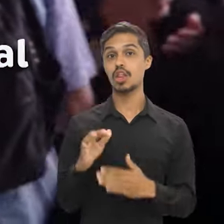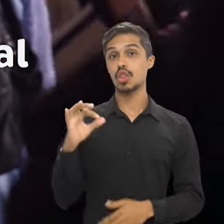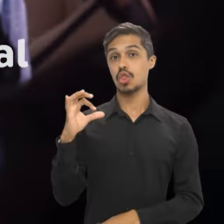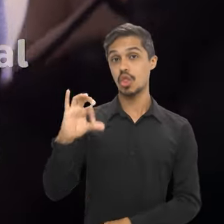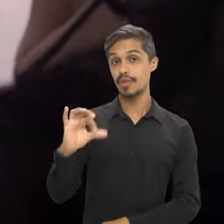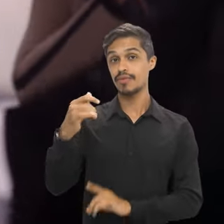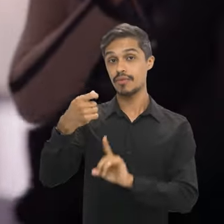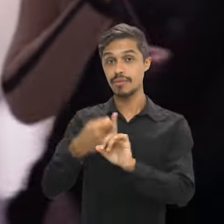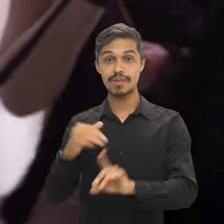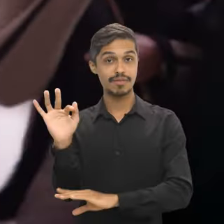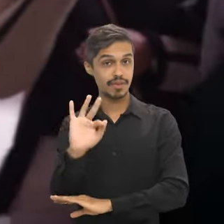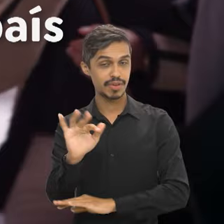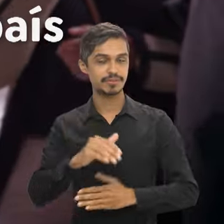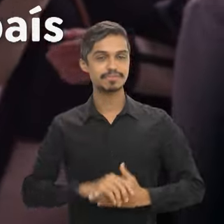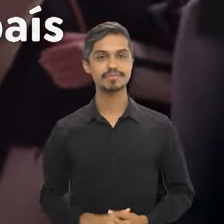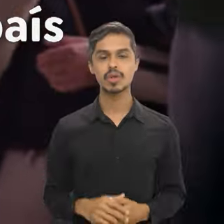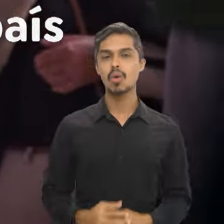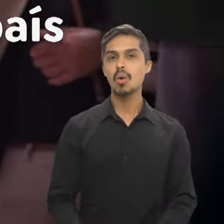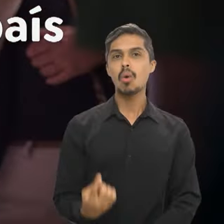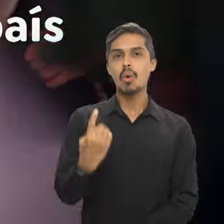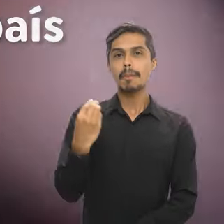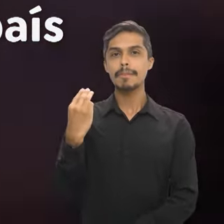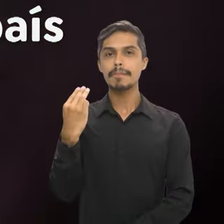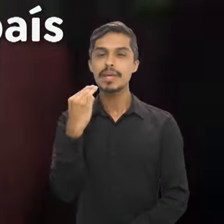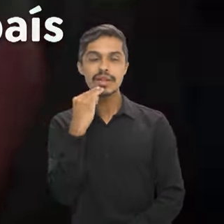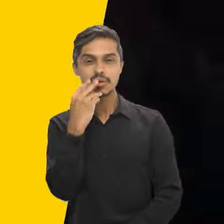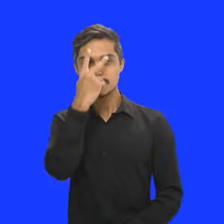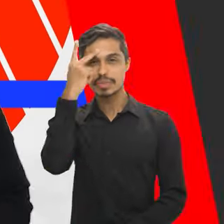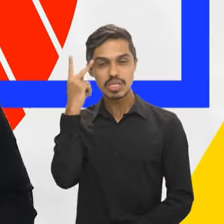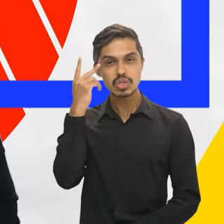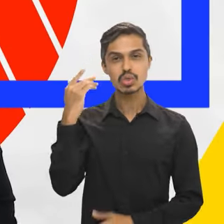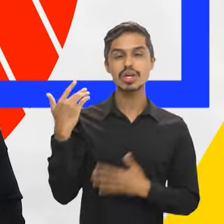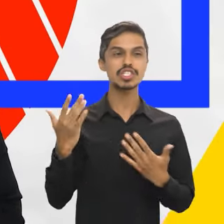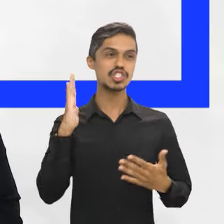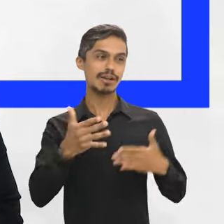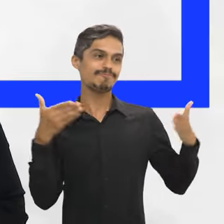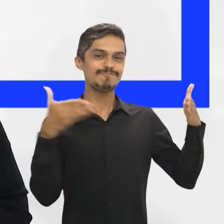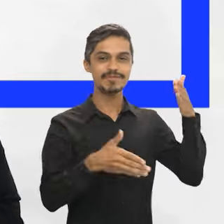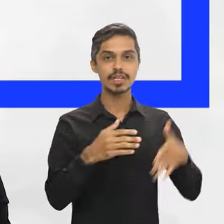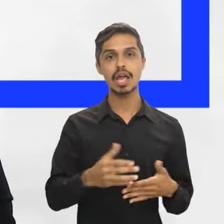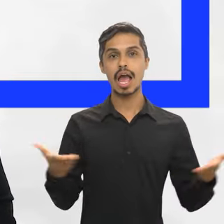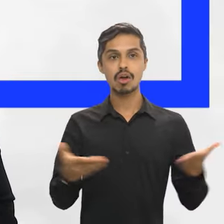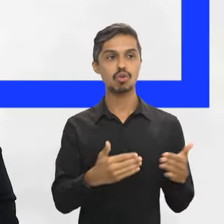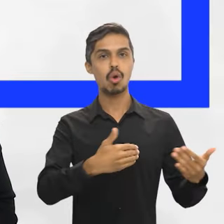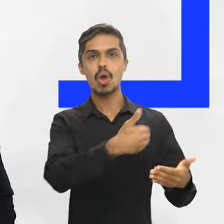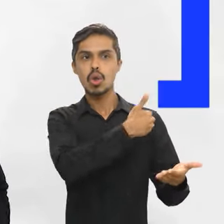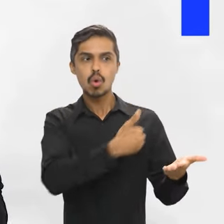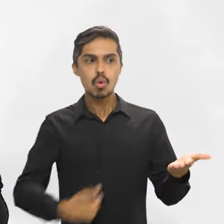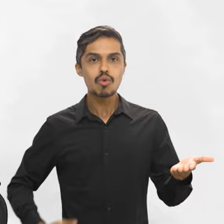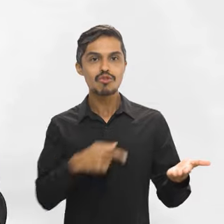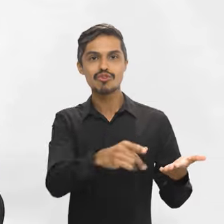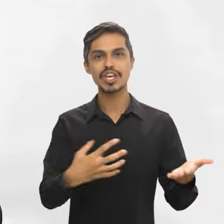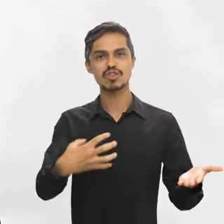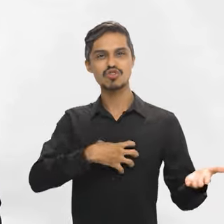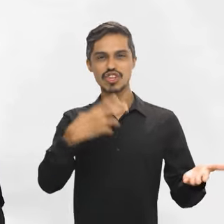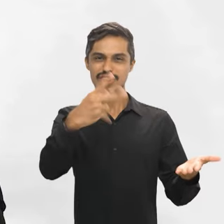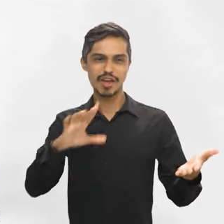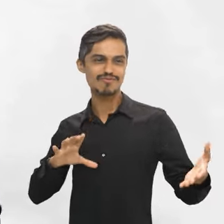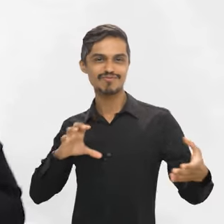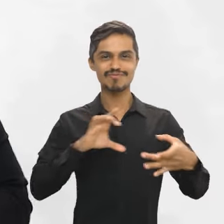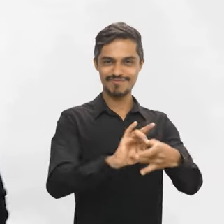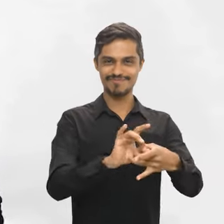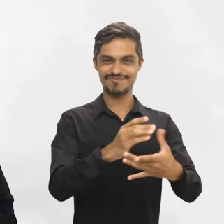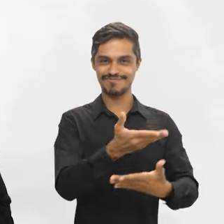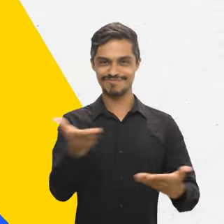de fevereiro. Mais de um milhão e meio de pessoas já estão no páreo. É hora de mudar o serviço público e deixá-lo com a cara do